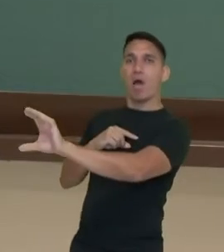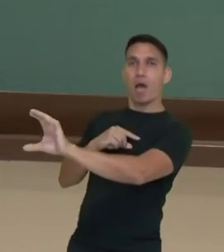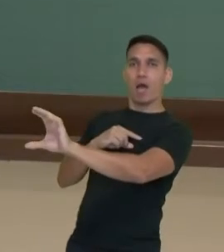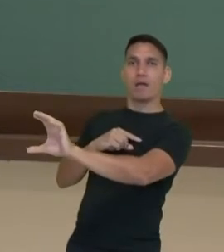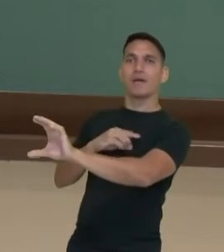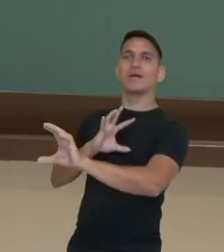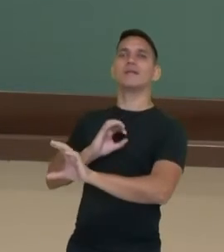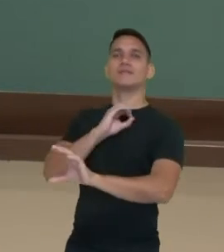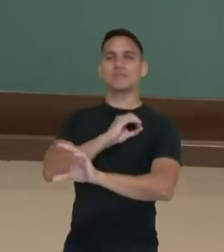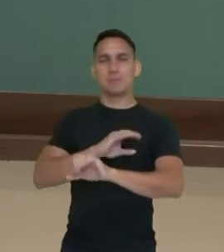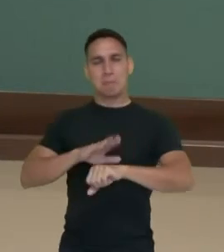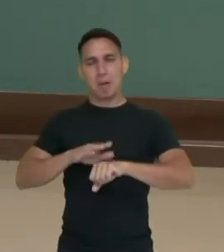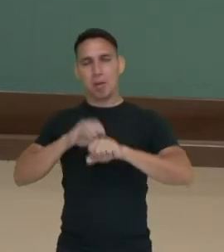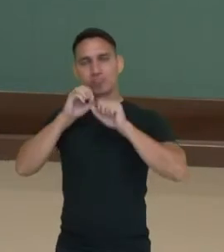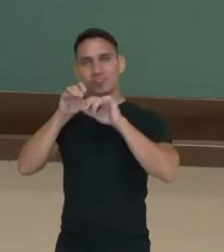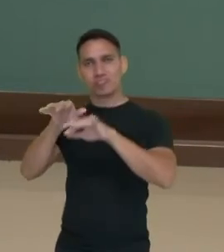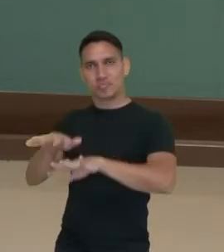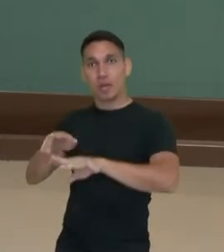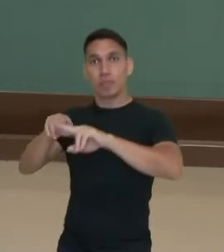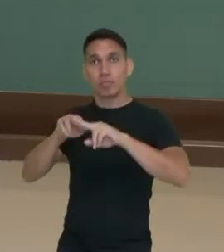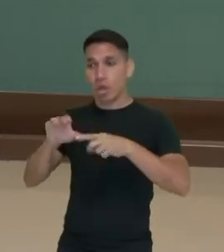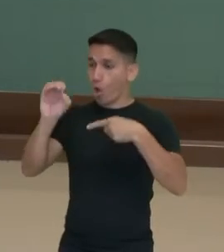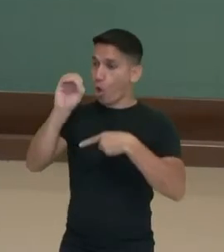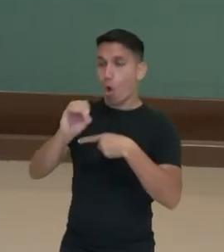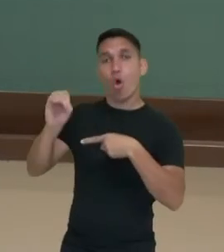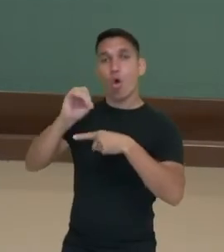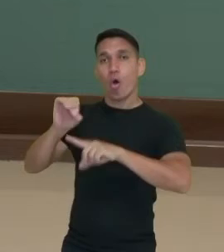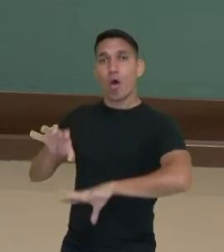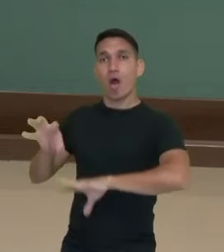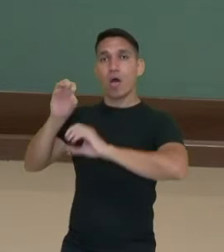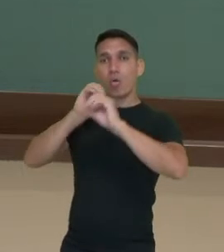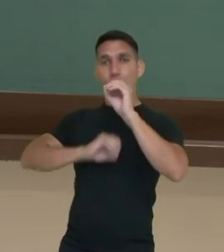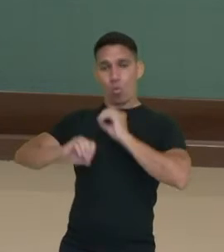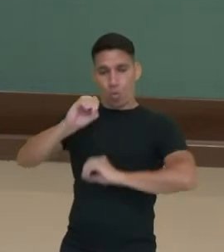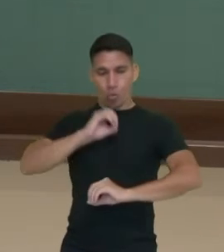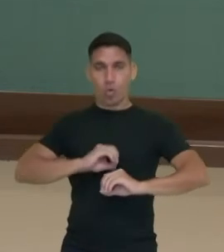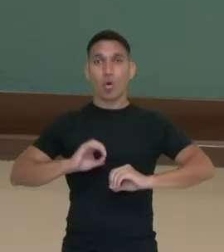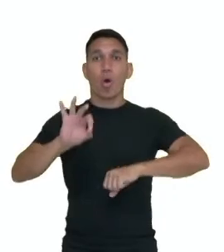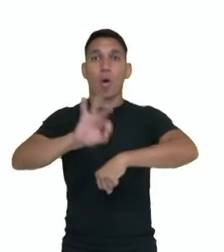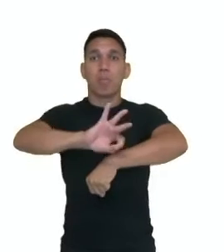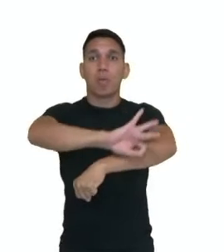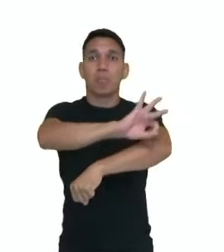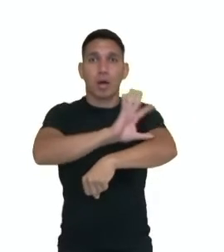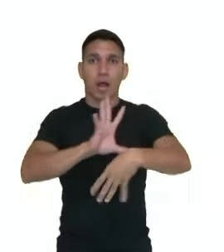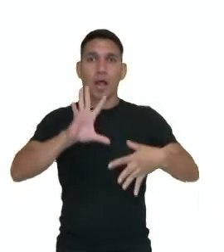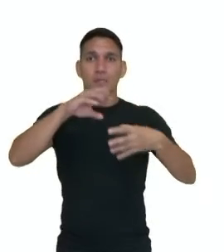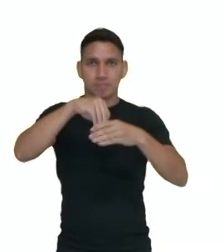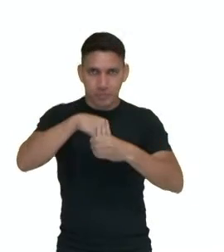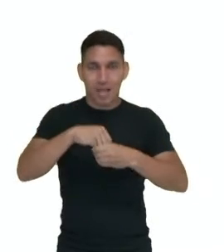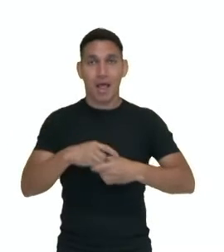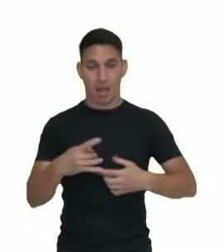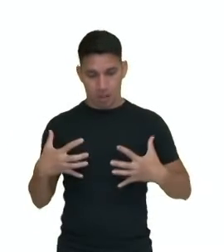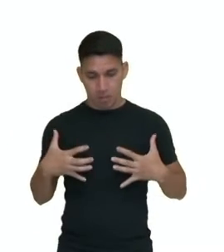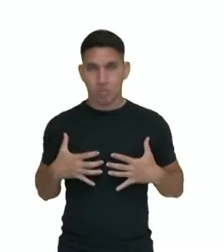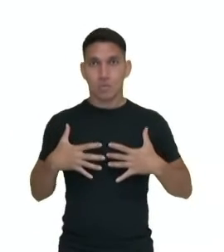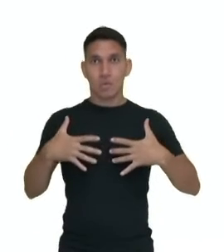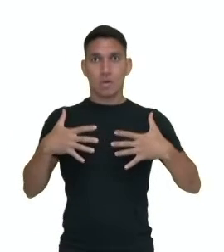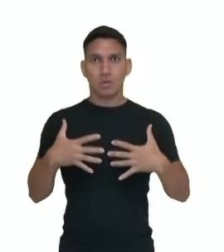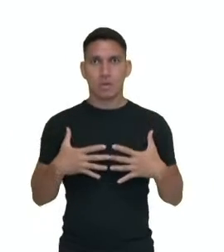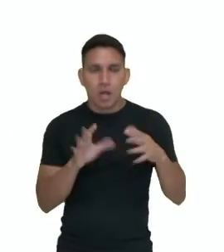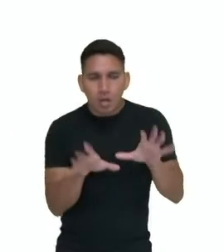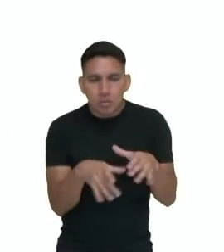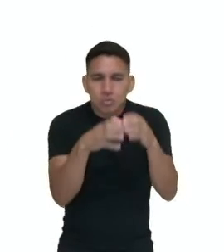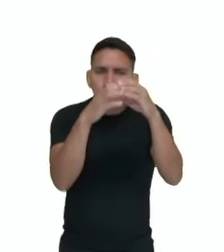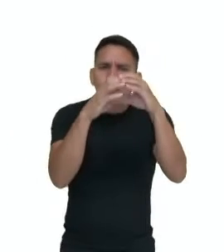na expiração, tá? E esse oxigênio vai ser utilizado ali nas células. E é dentro dos alvéolos pulmonares, lá no pulmão,